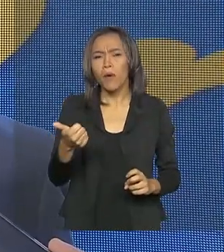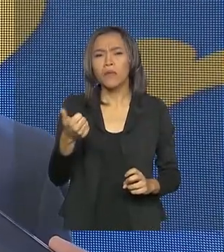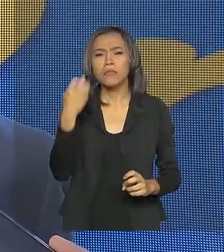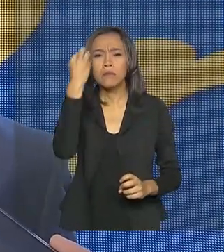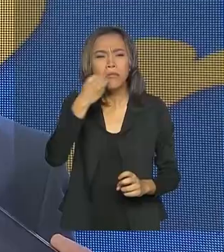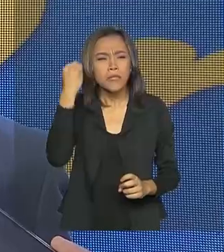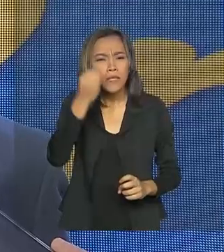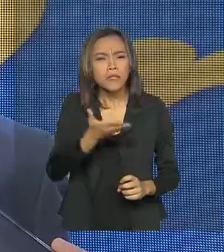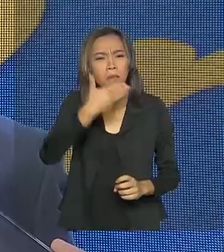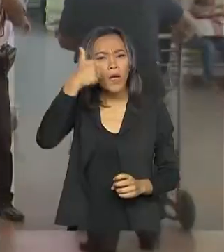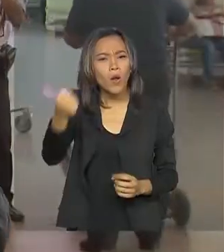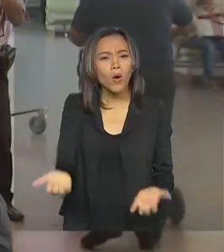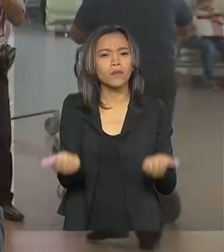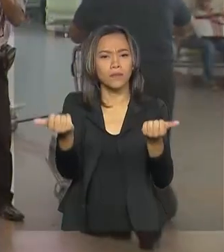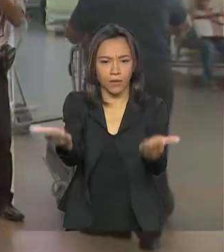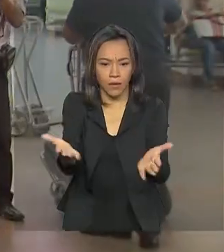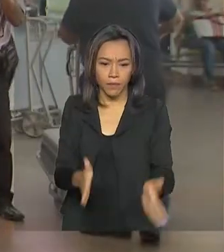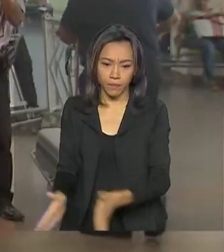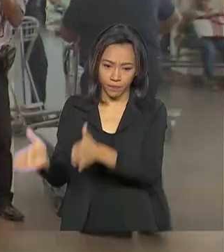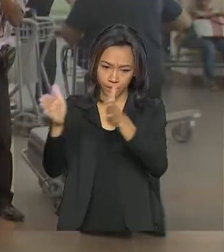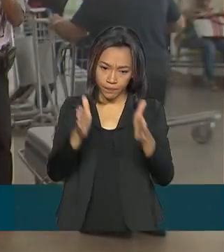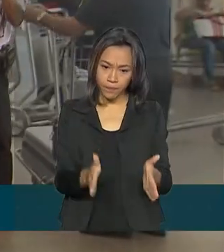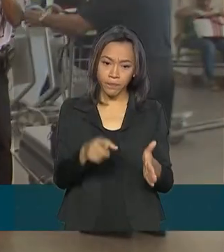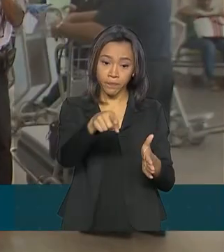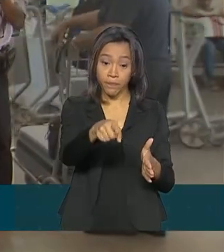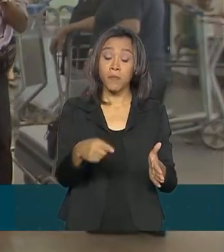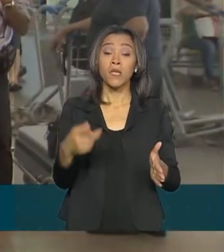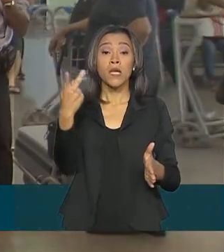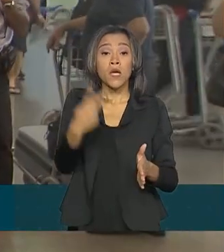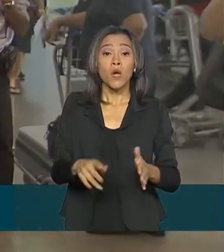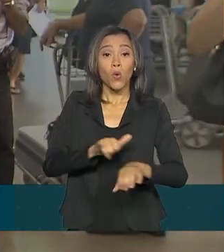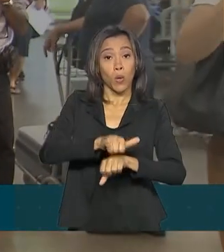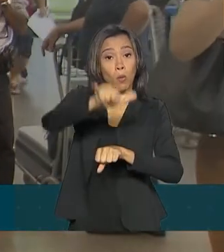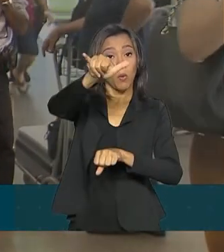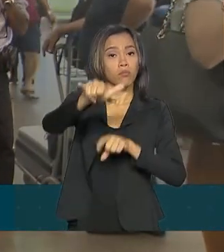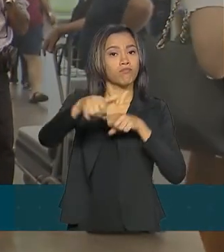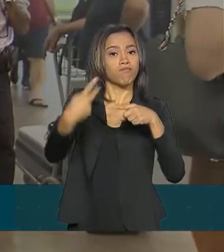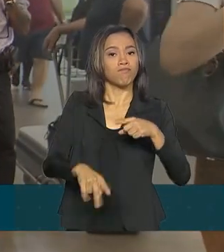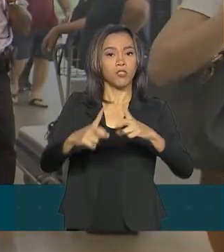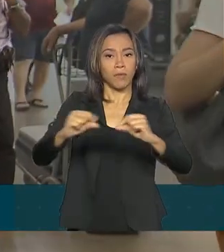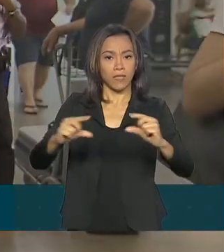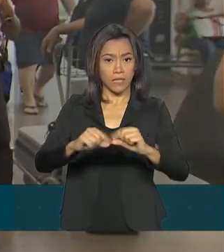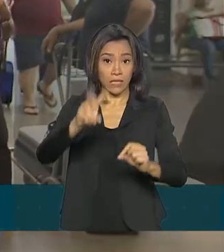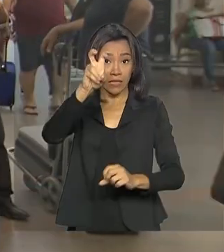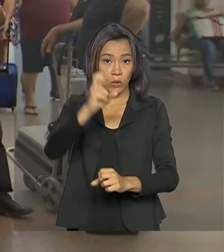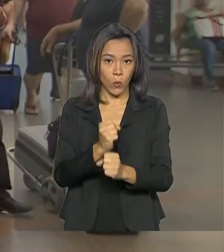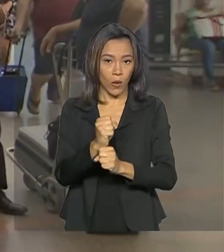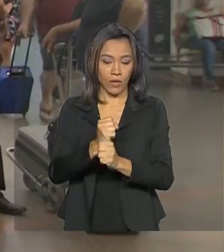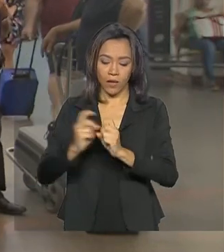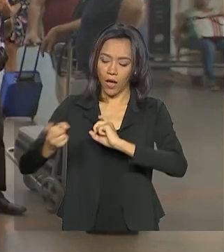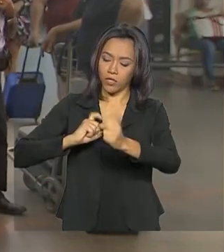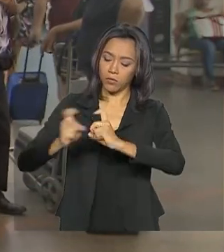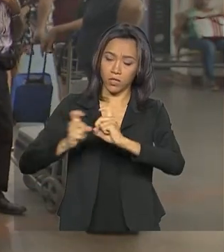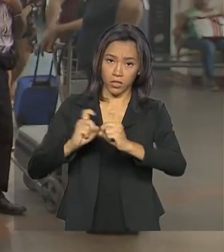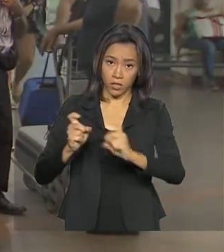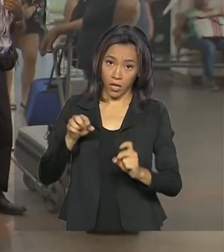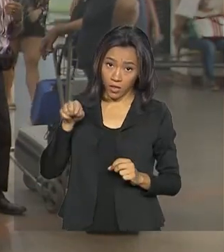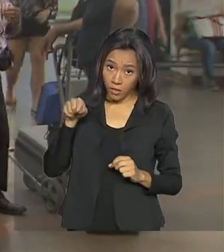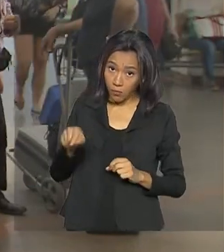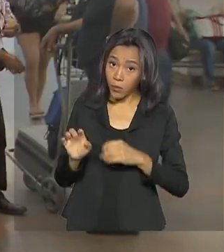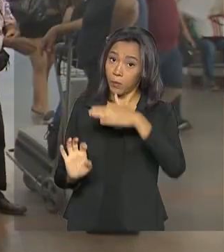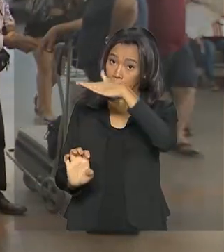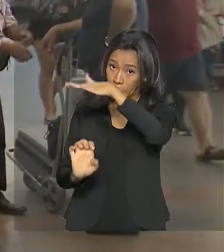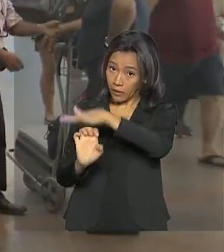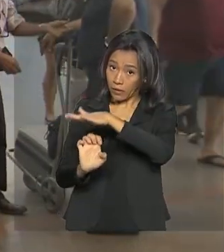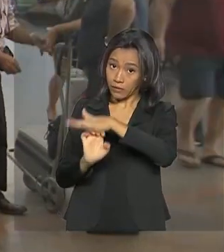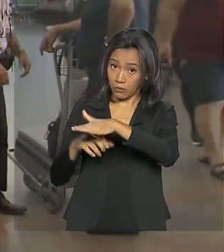melhor para o passageiro. O Aeroporto Internacional de Brasília, que há cinco anos é administrado pela concessionária Inframérica,